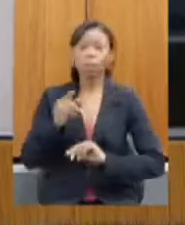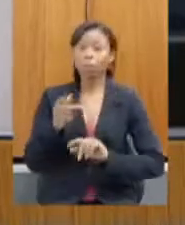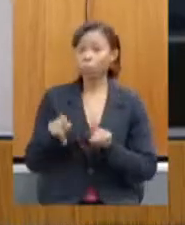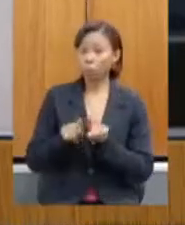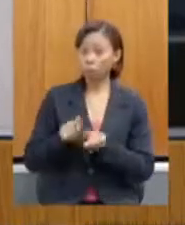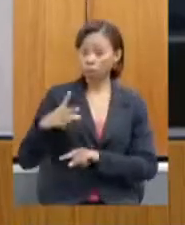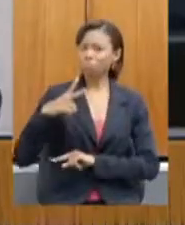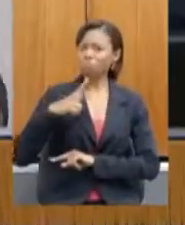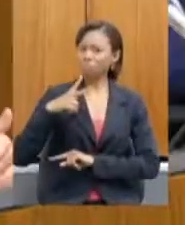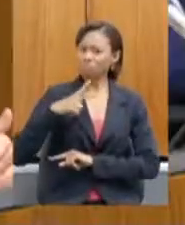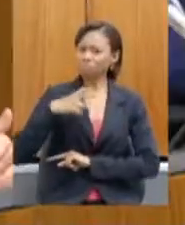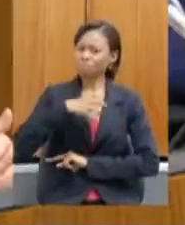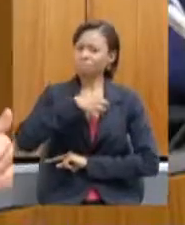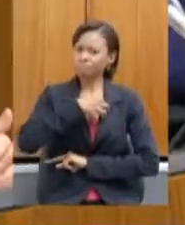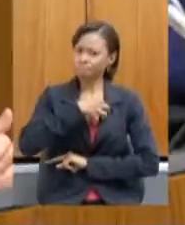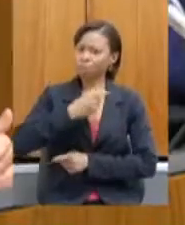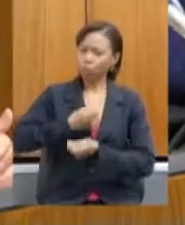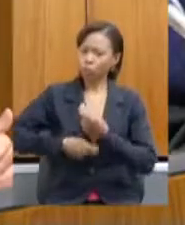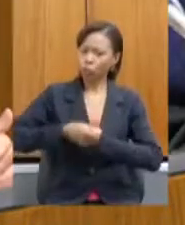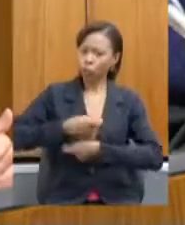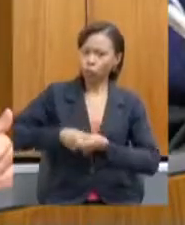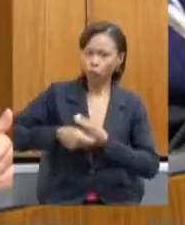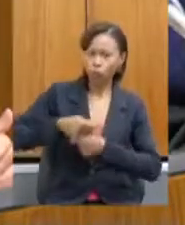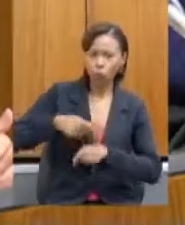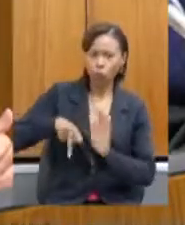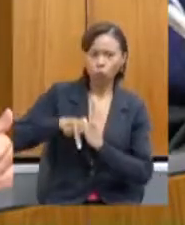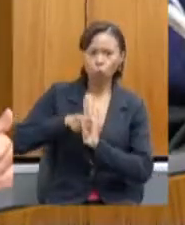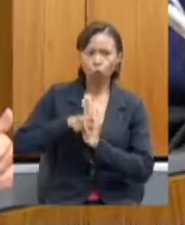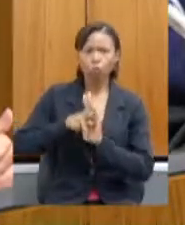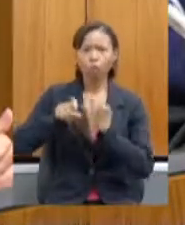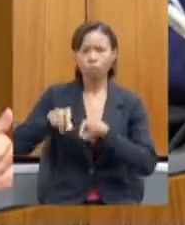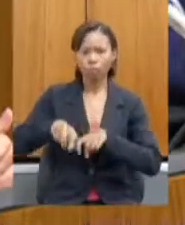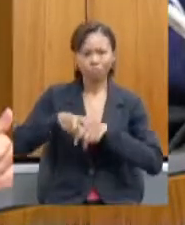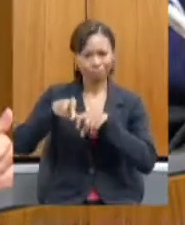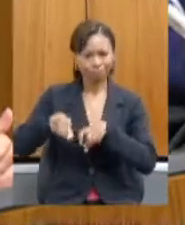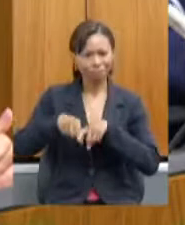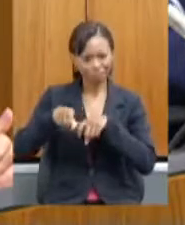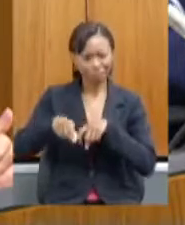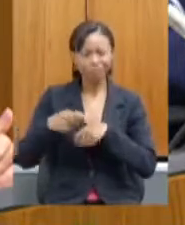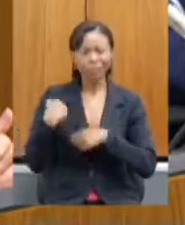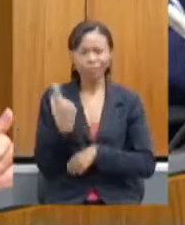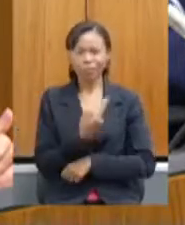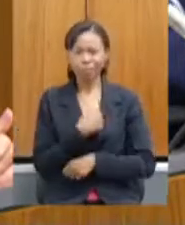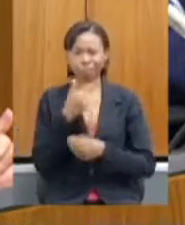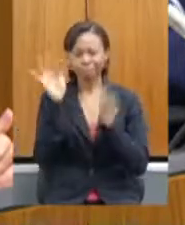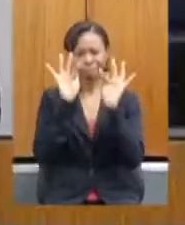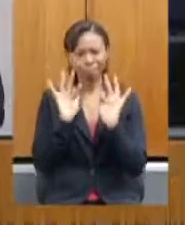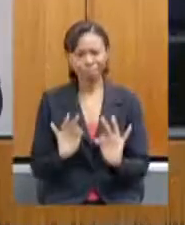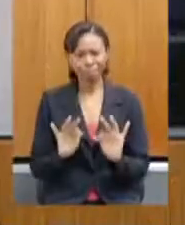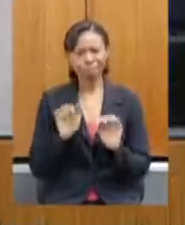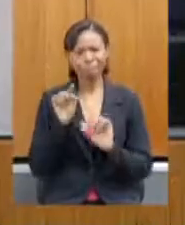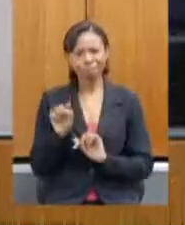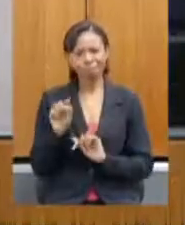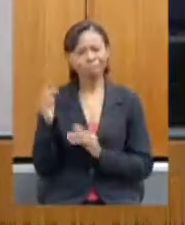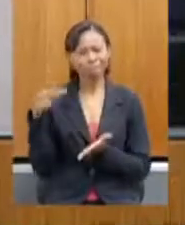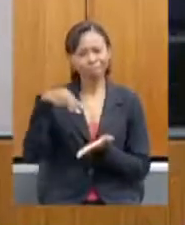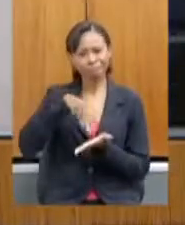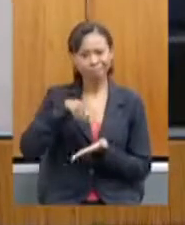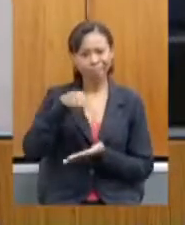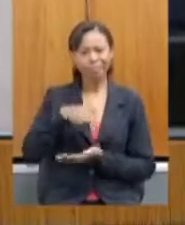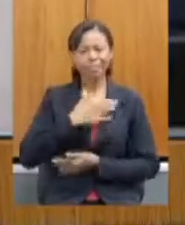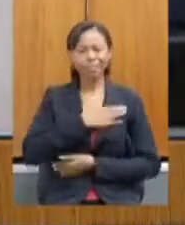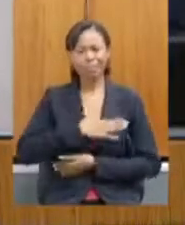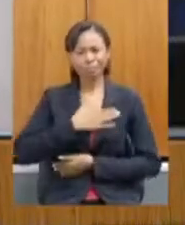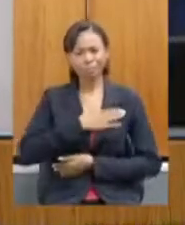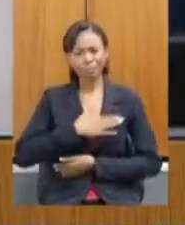características de produtora rural. Nós estamos felizes com a presença da senhora aqui. É sempre um prazer poder